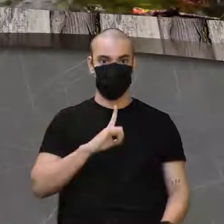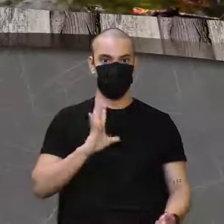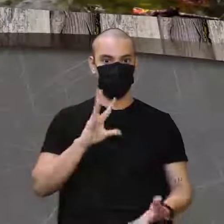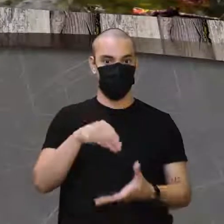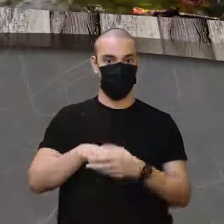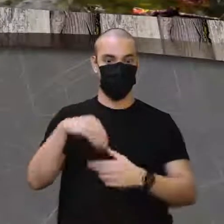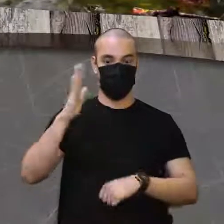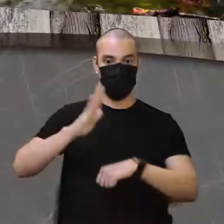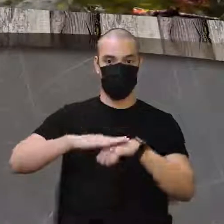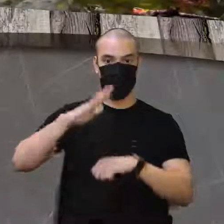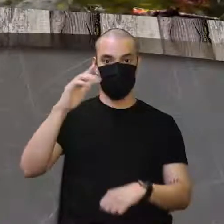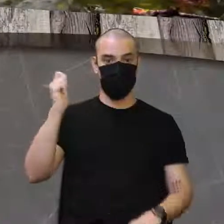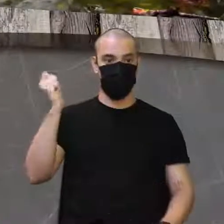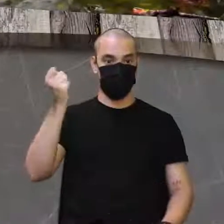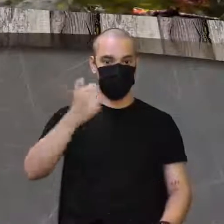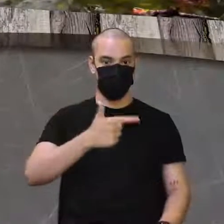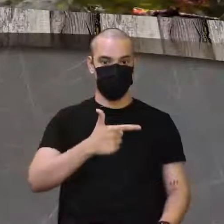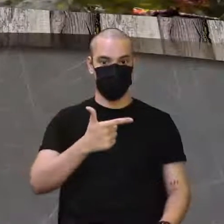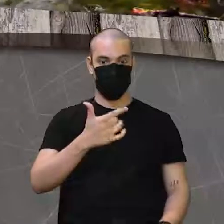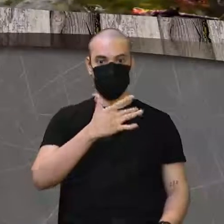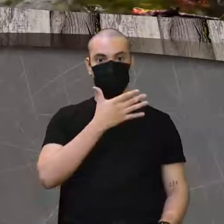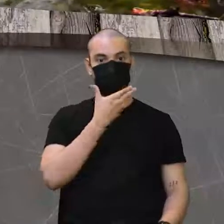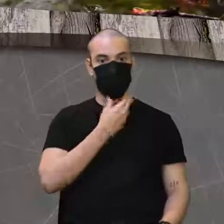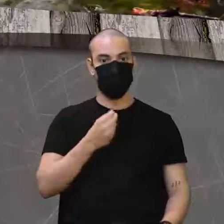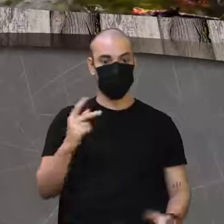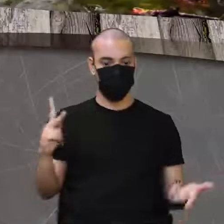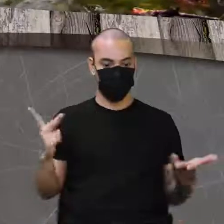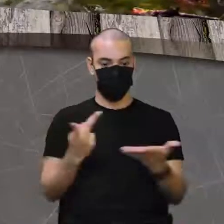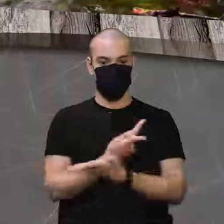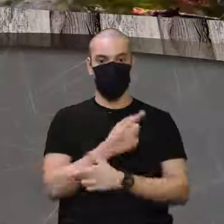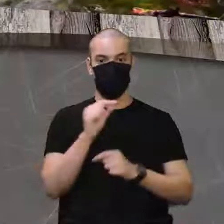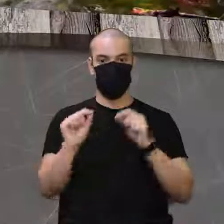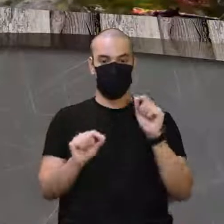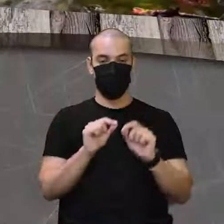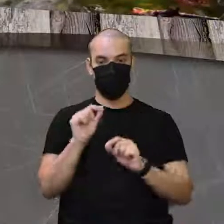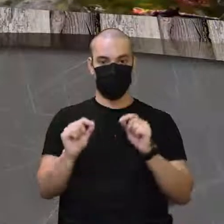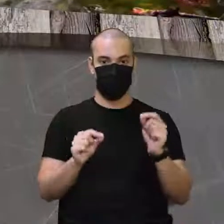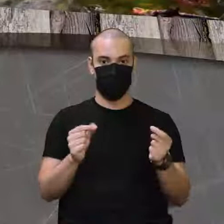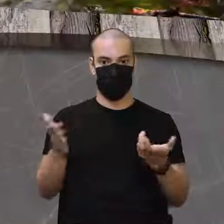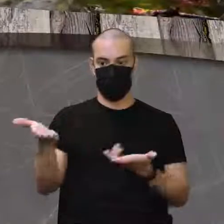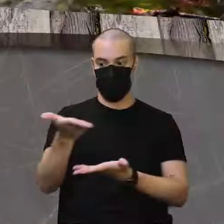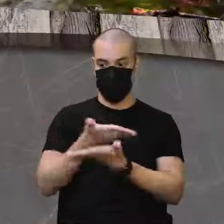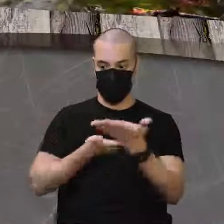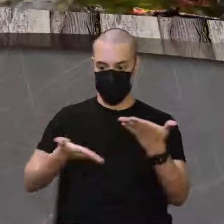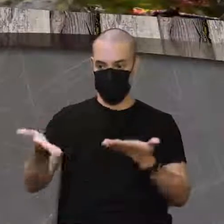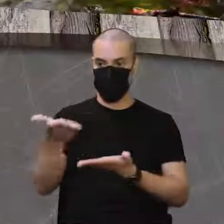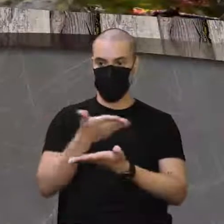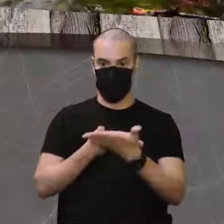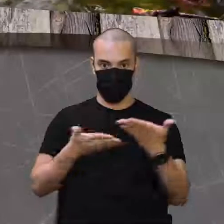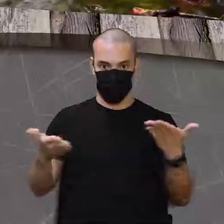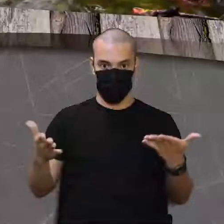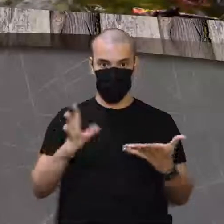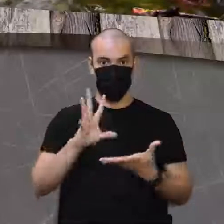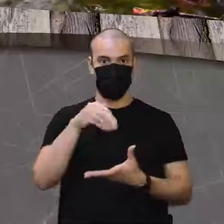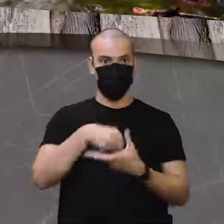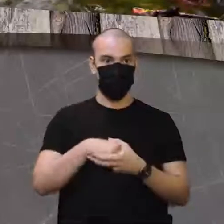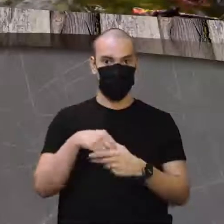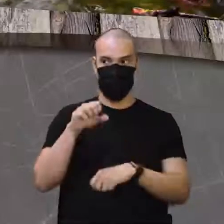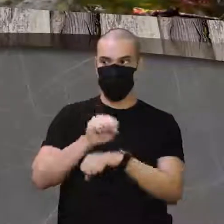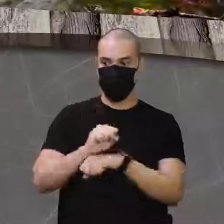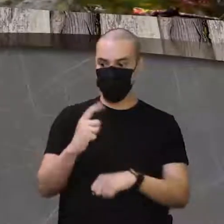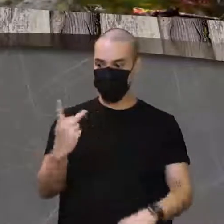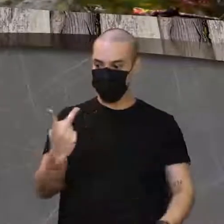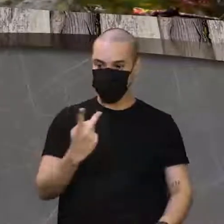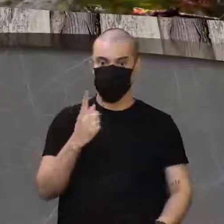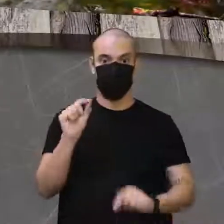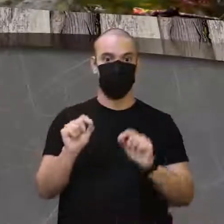mais elevada do que a produção do meu parceiro. O vai acontecer? Na troca aqui, né? Na paradinha entre mim e